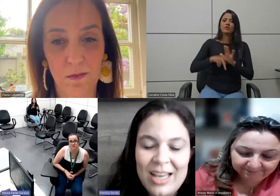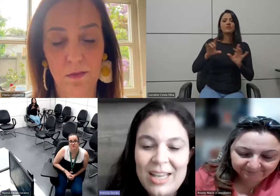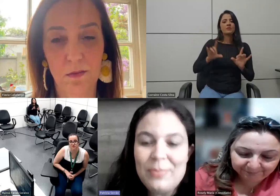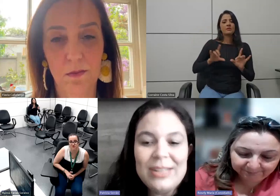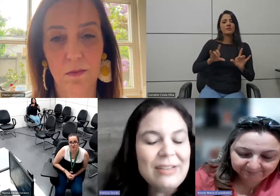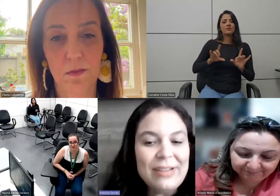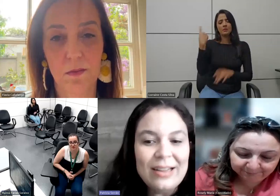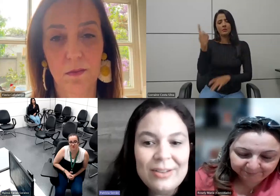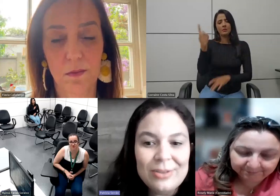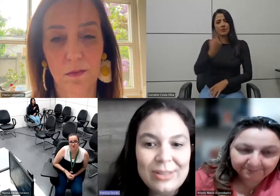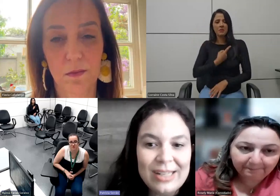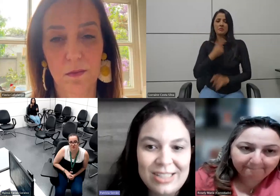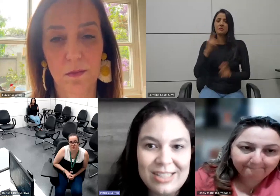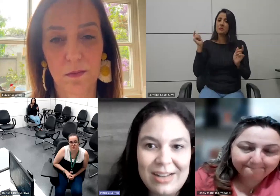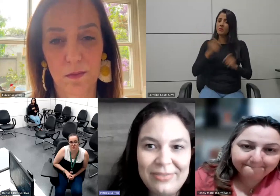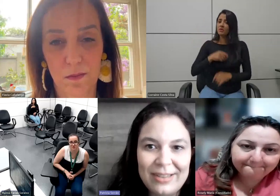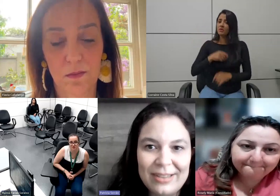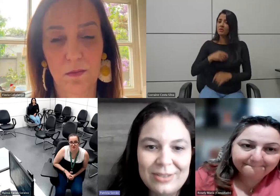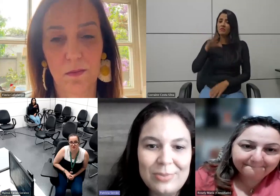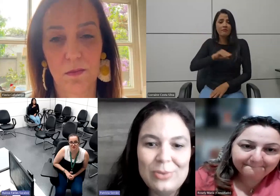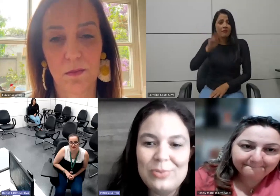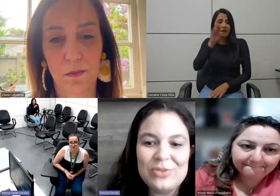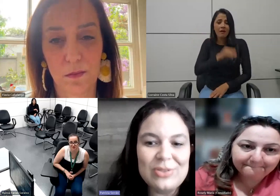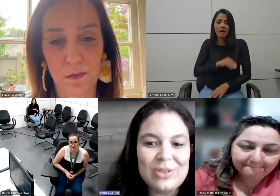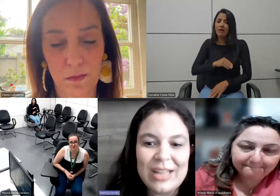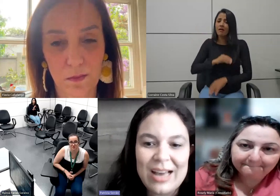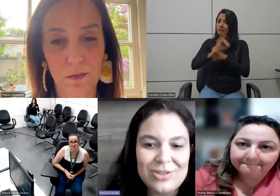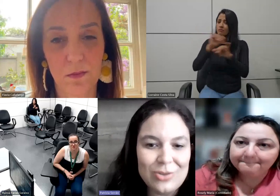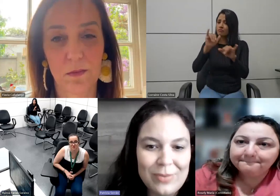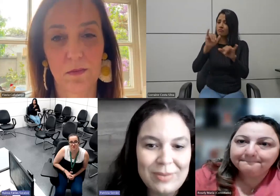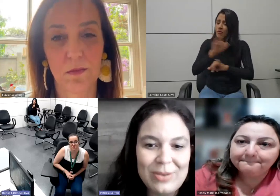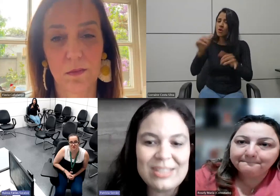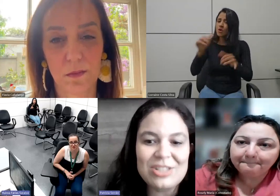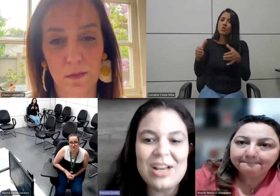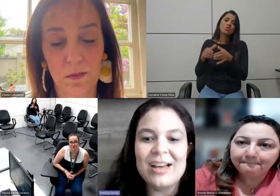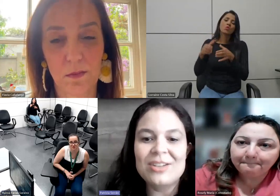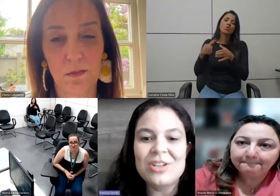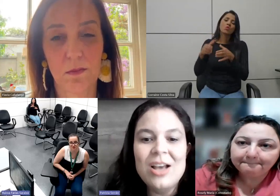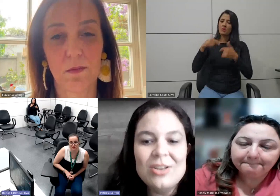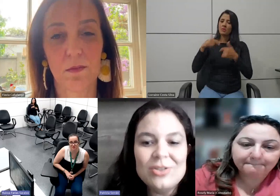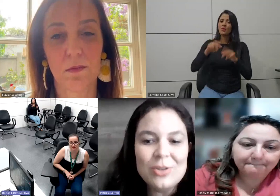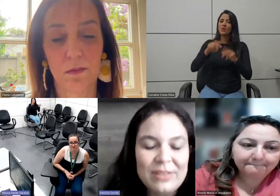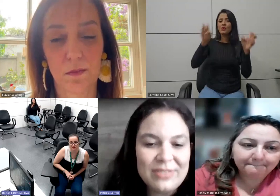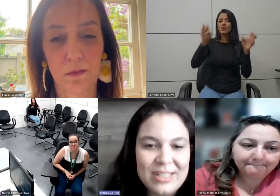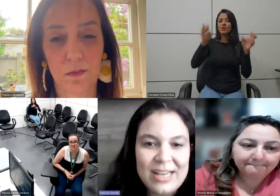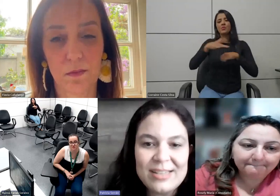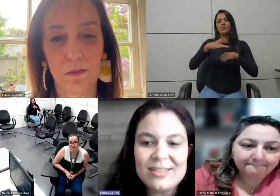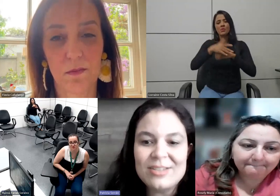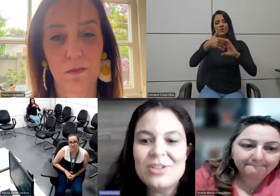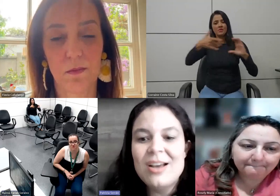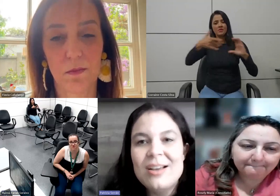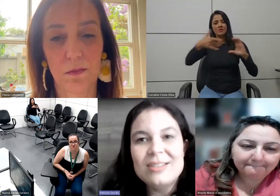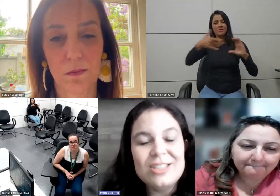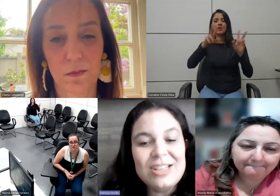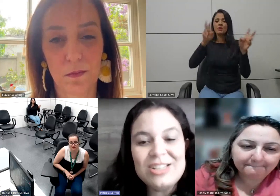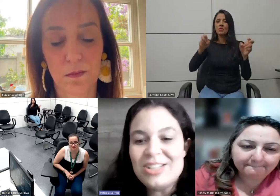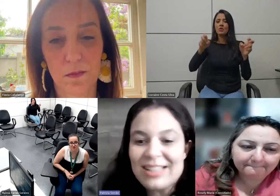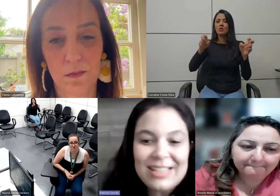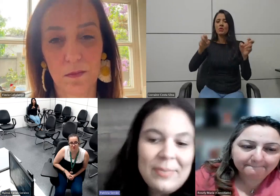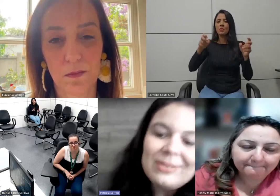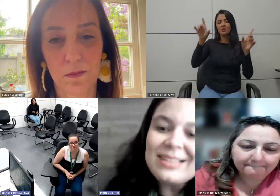gente e poder estar falando a gente está falando pra um grupo de funcionários sobre doenças raras sobre deficiências